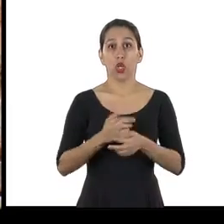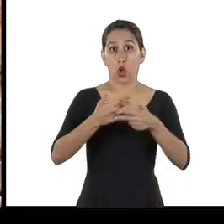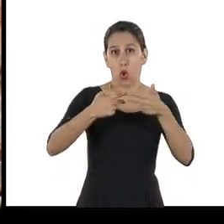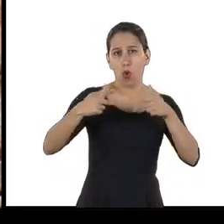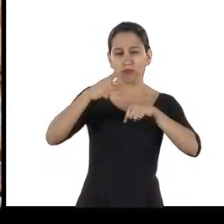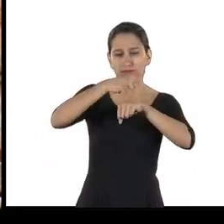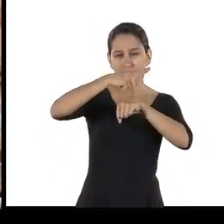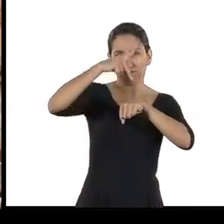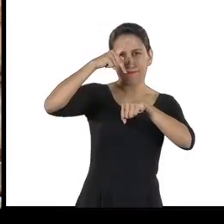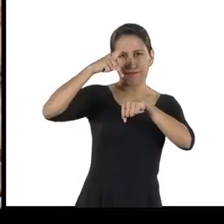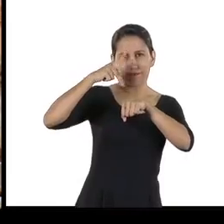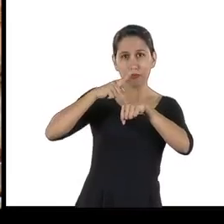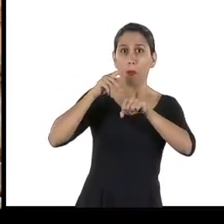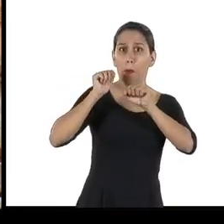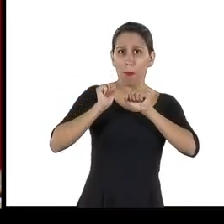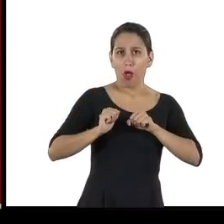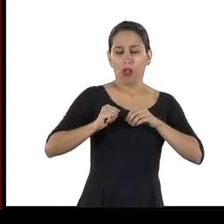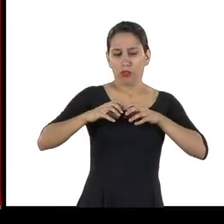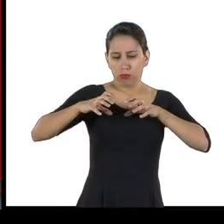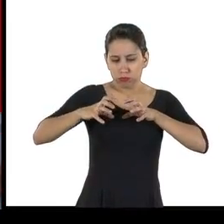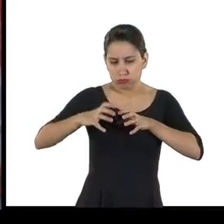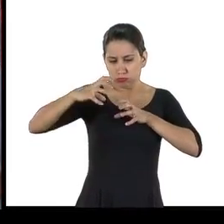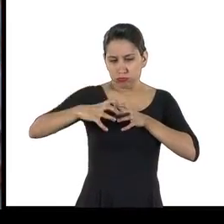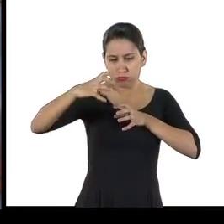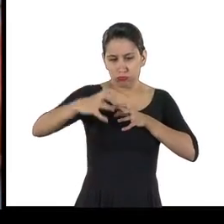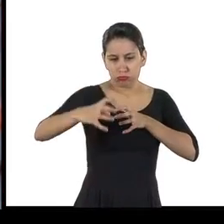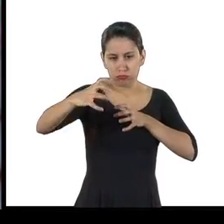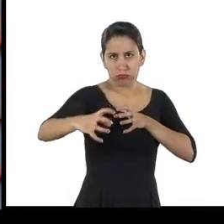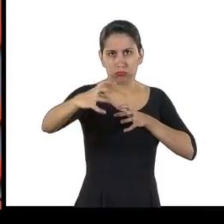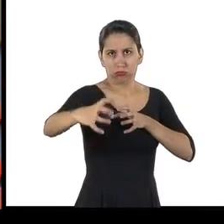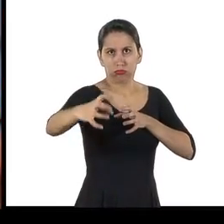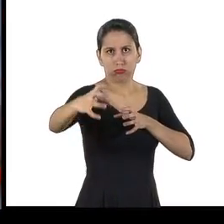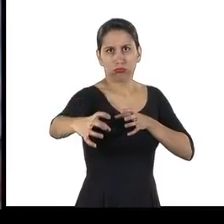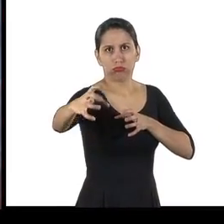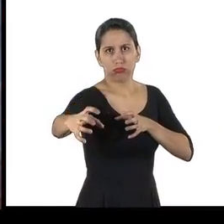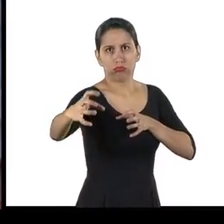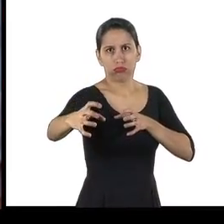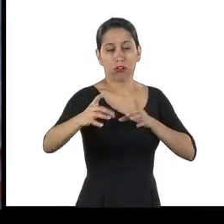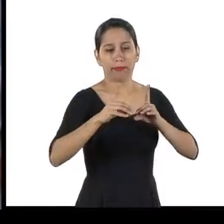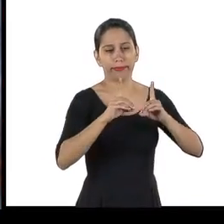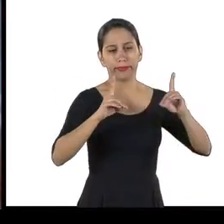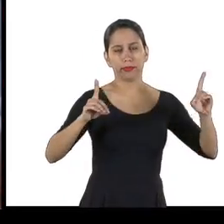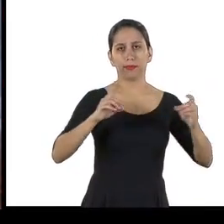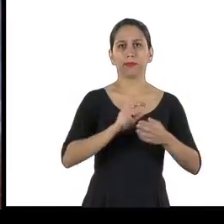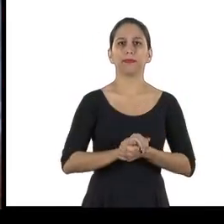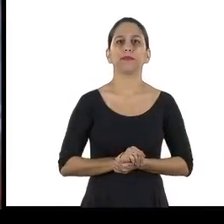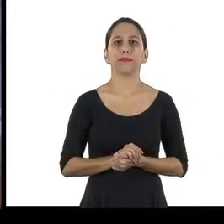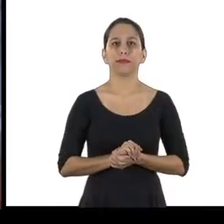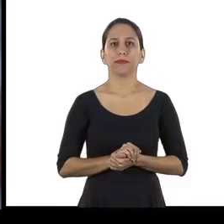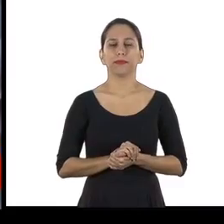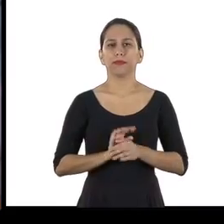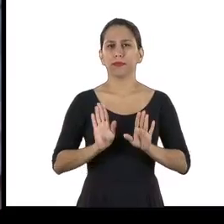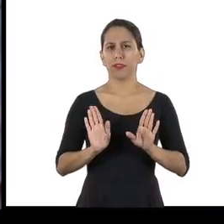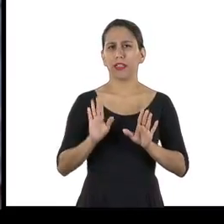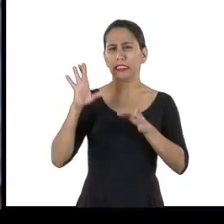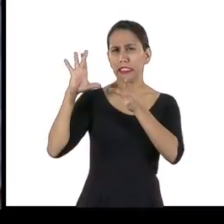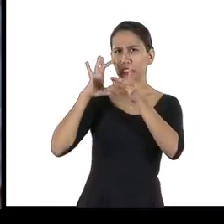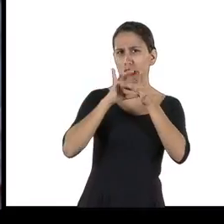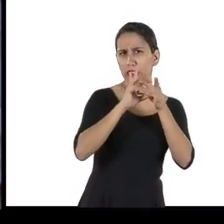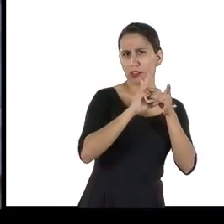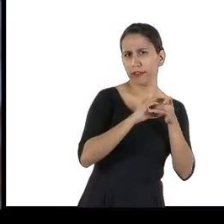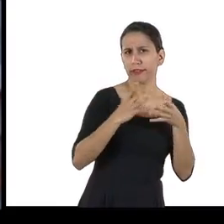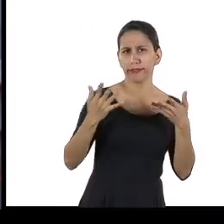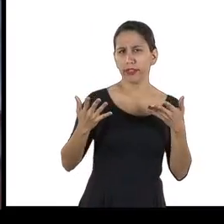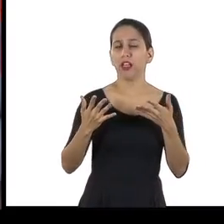descarte. As medidas são ilustradas por imagens e animações. Falando em sinalização e procedimentos, existe uma espécie de código de